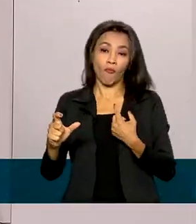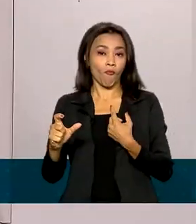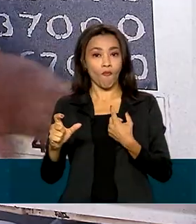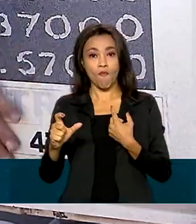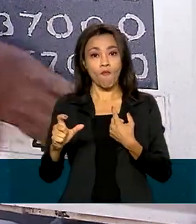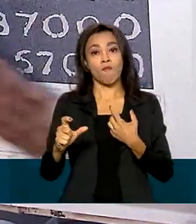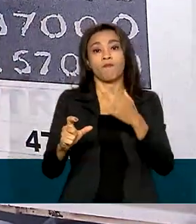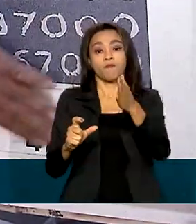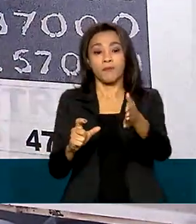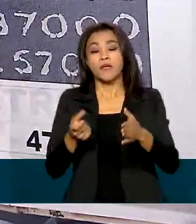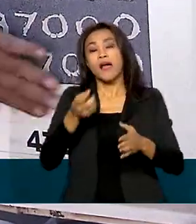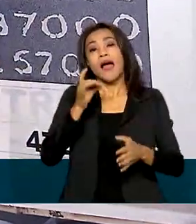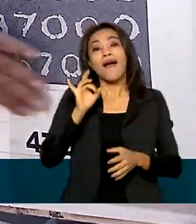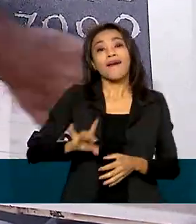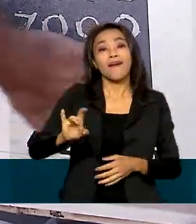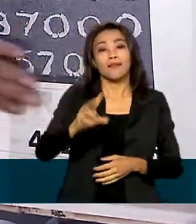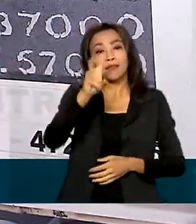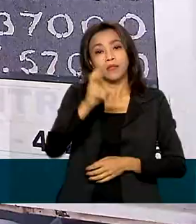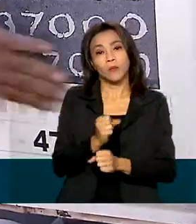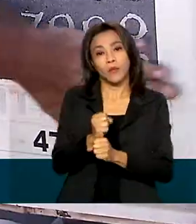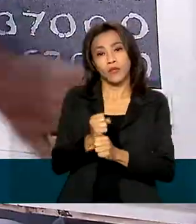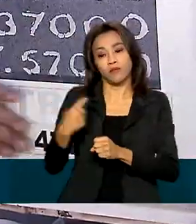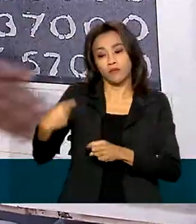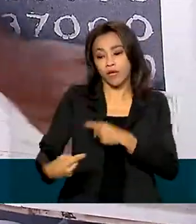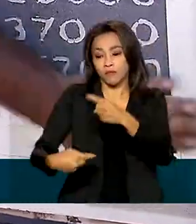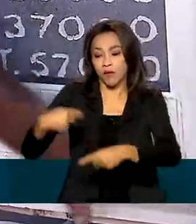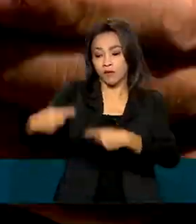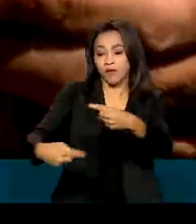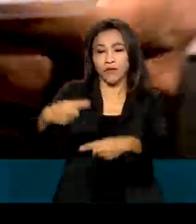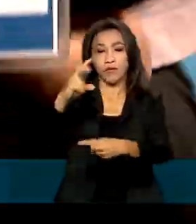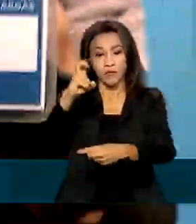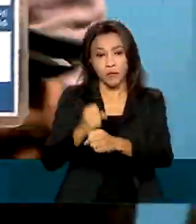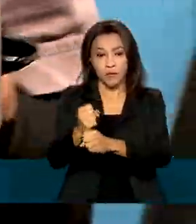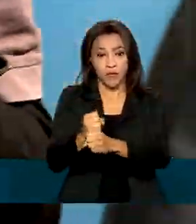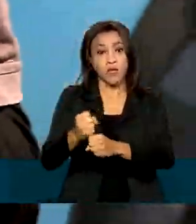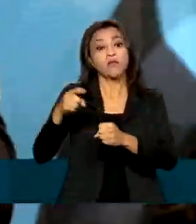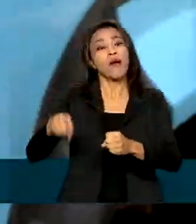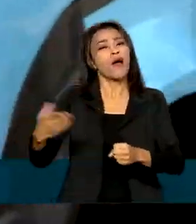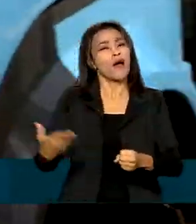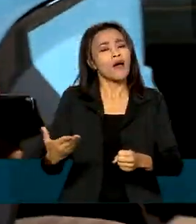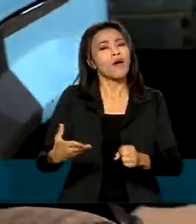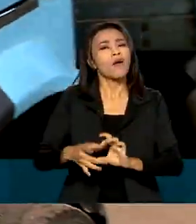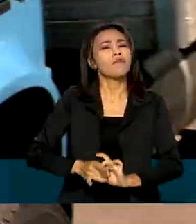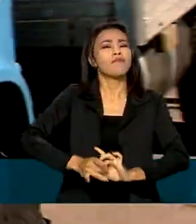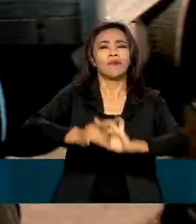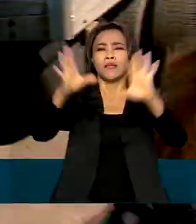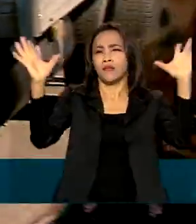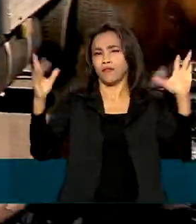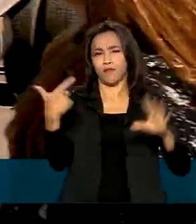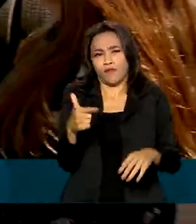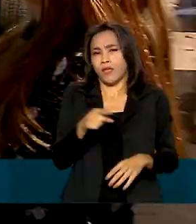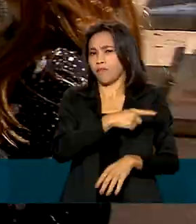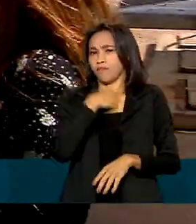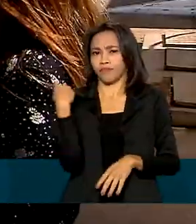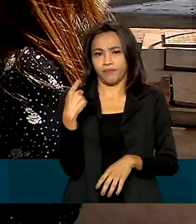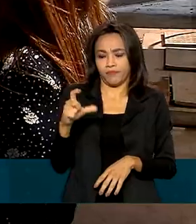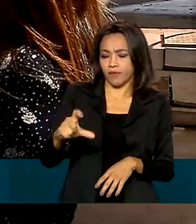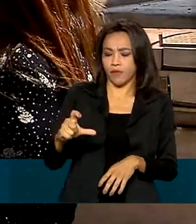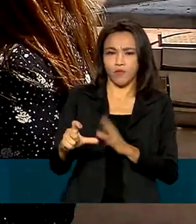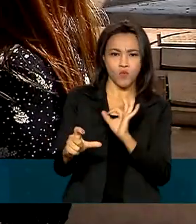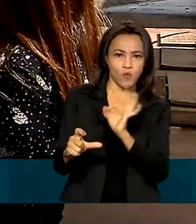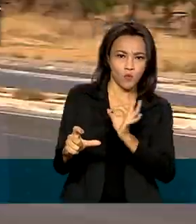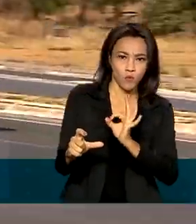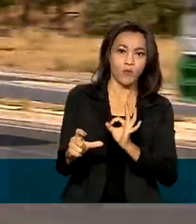renovado a cada cinco anos, mas agora vai ter validade indeterminada. Segundo a Agência Nacional de